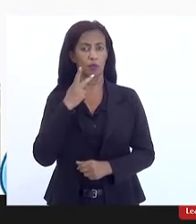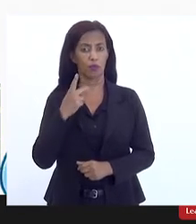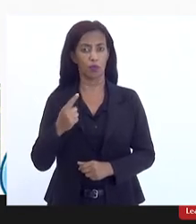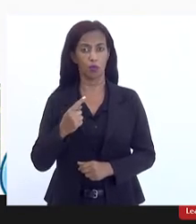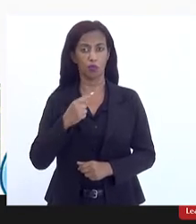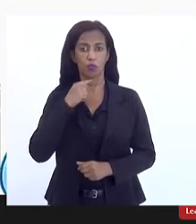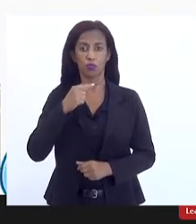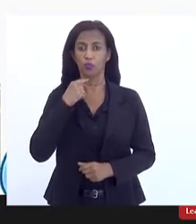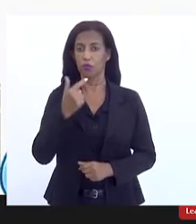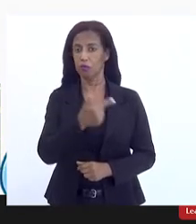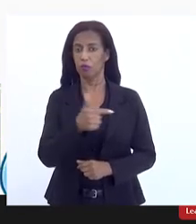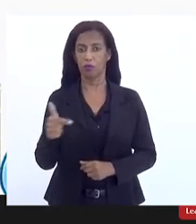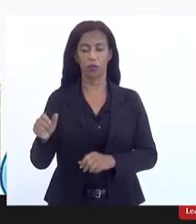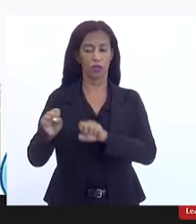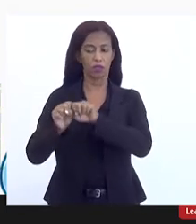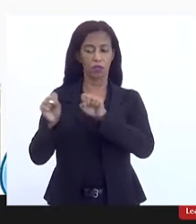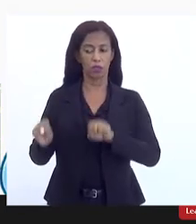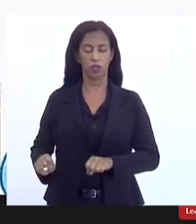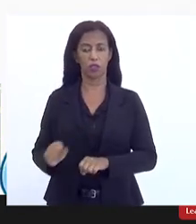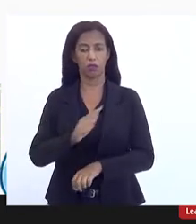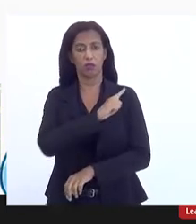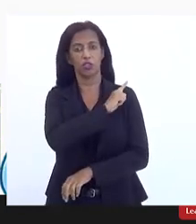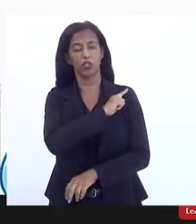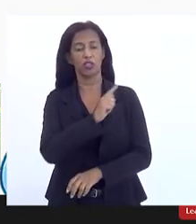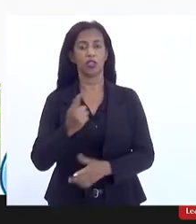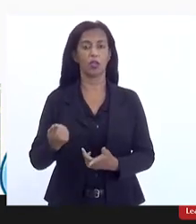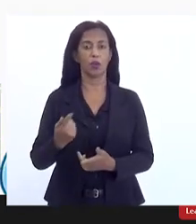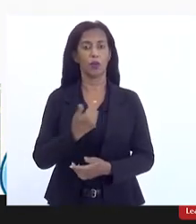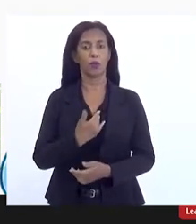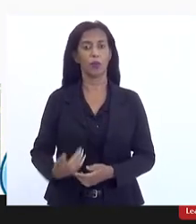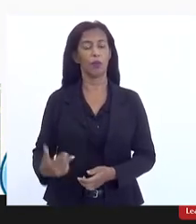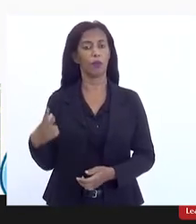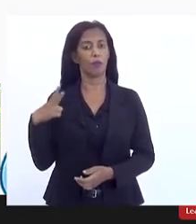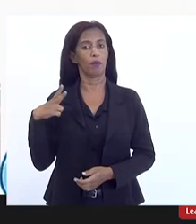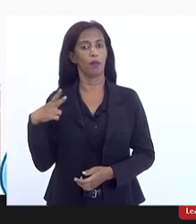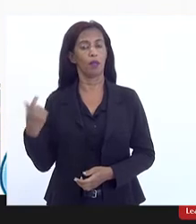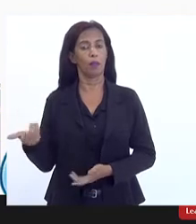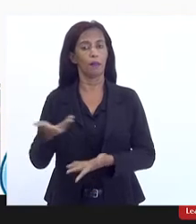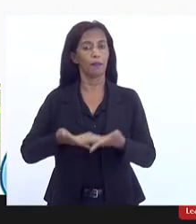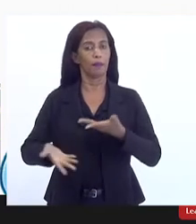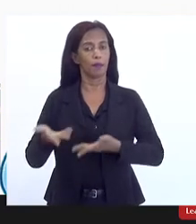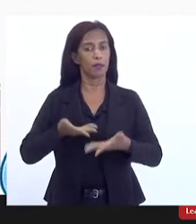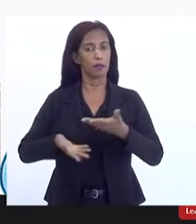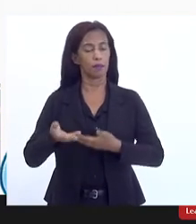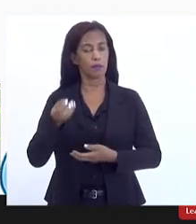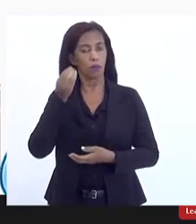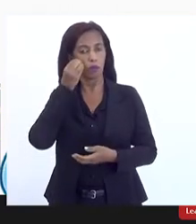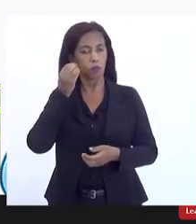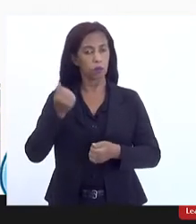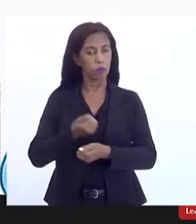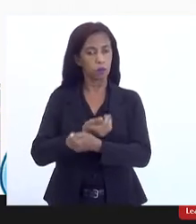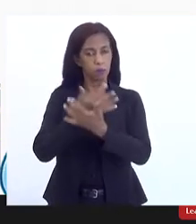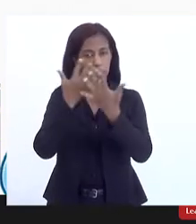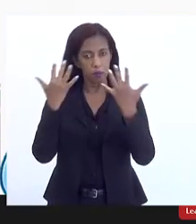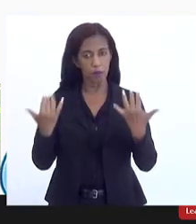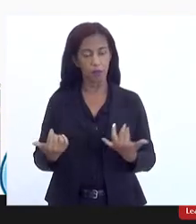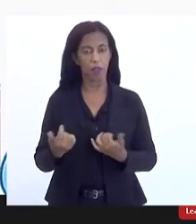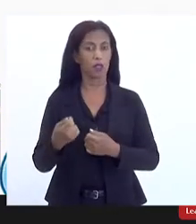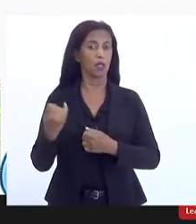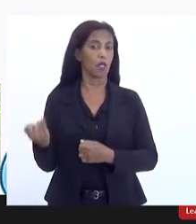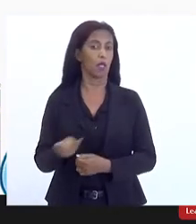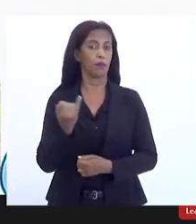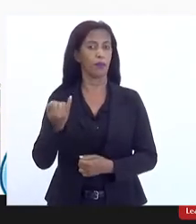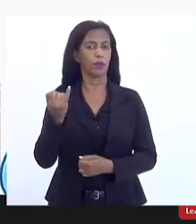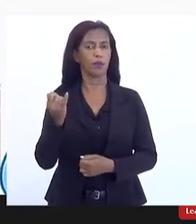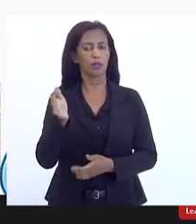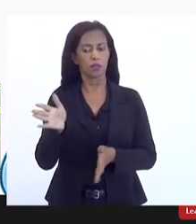sistema de gestão seja público ou privado o fundamental é que haja participação que haja transparência que haja eficiência e sem esses